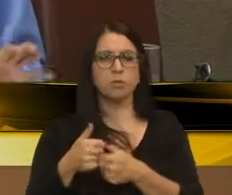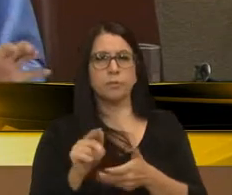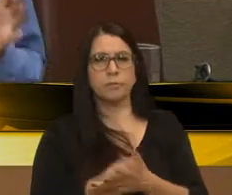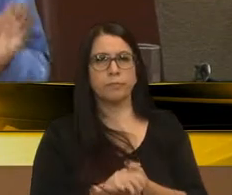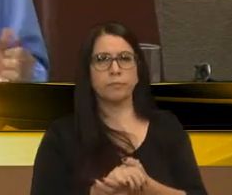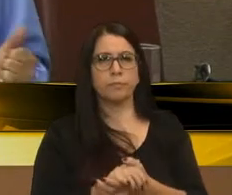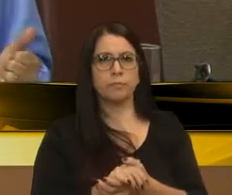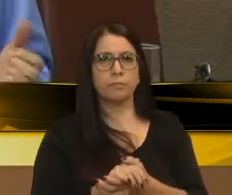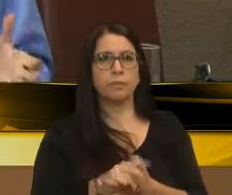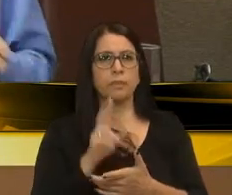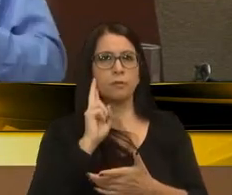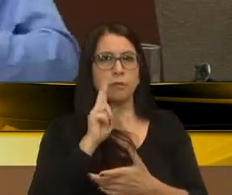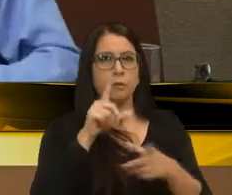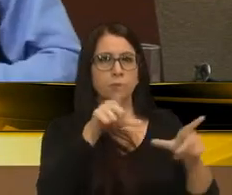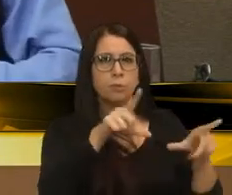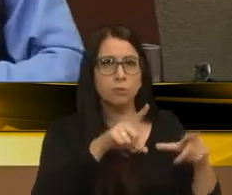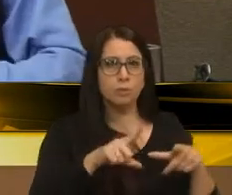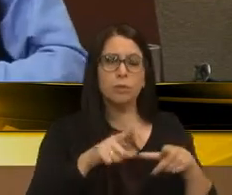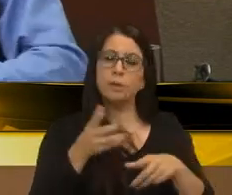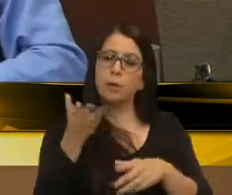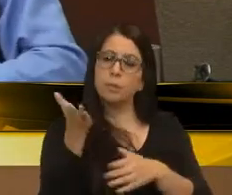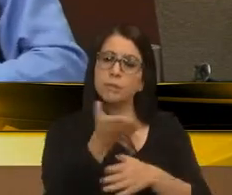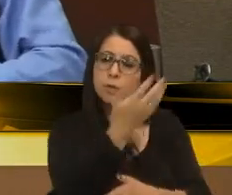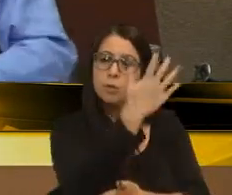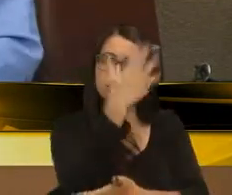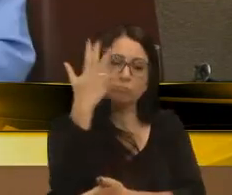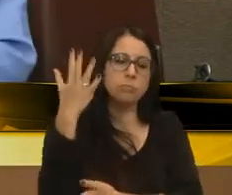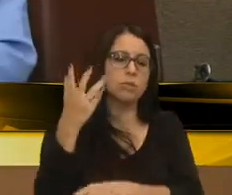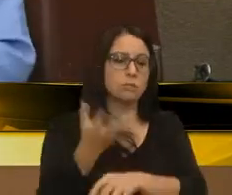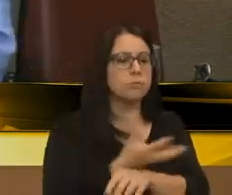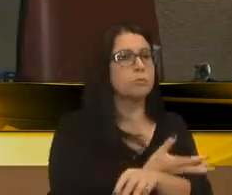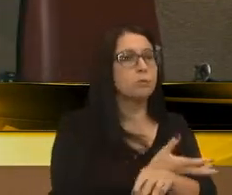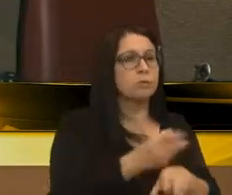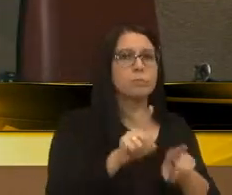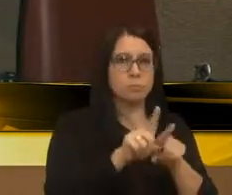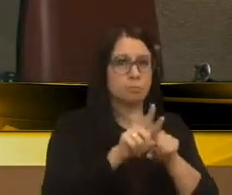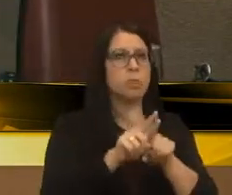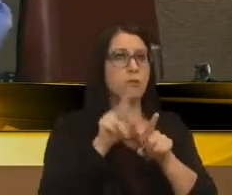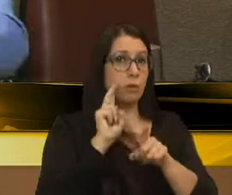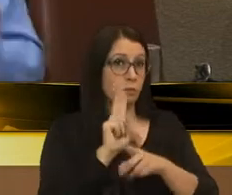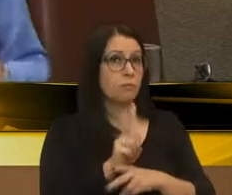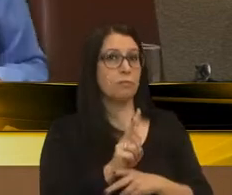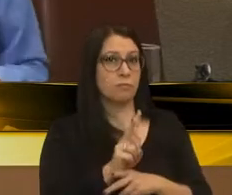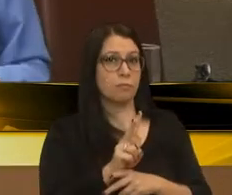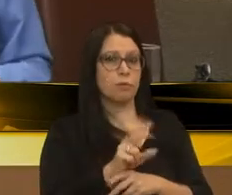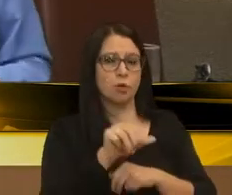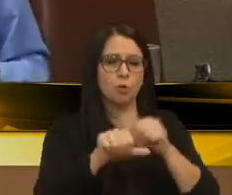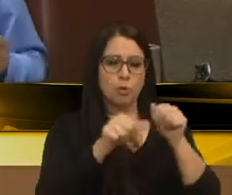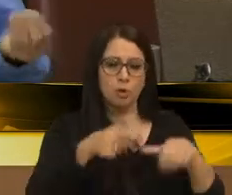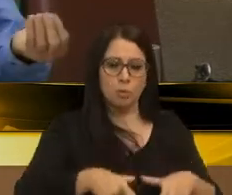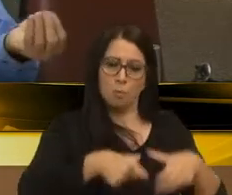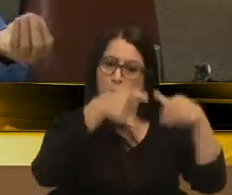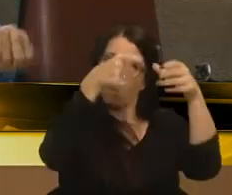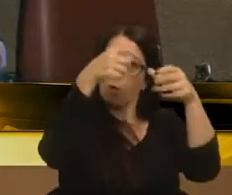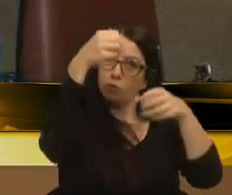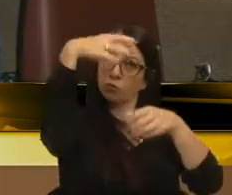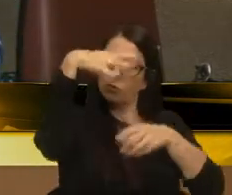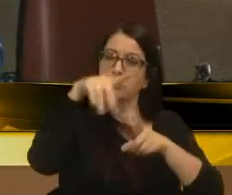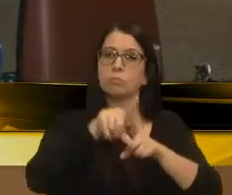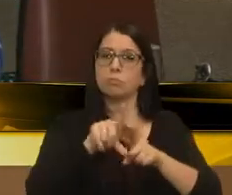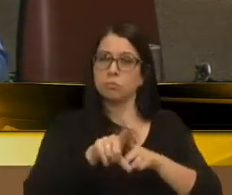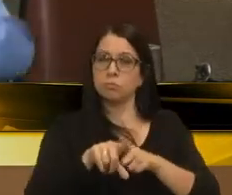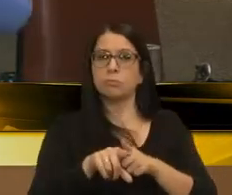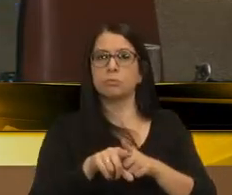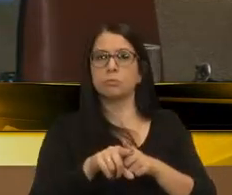que a gente pontuou os locais e eles estão roçando, estão fazendo. Então, tem que também ver nesse lado, estão trocando postes e tal, muitas vezes estão